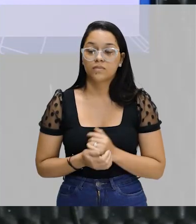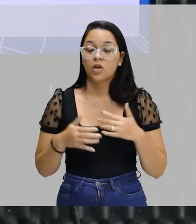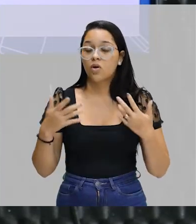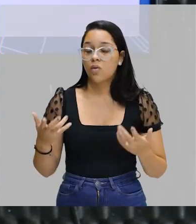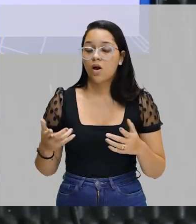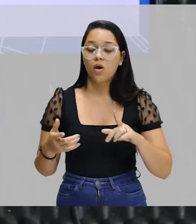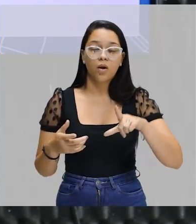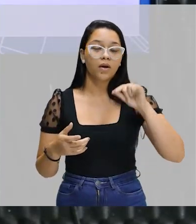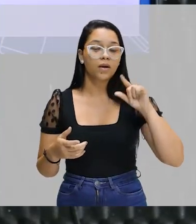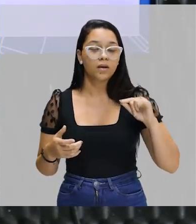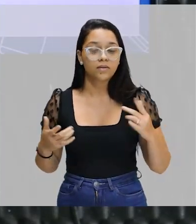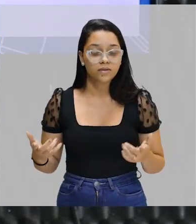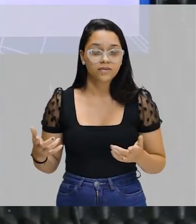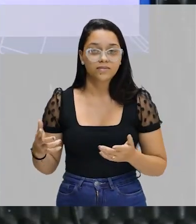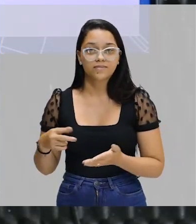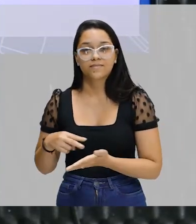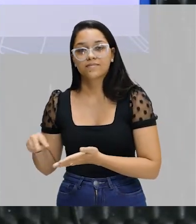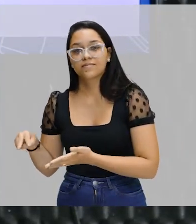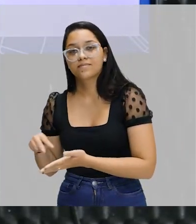Hein, Alana?